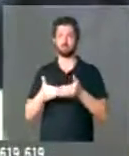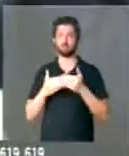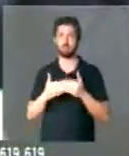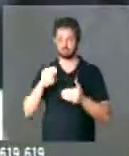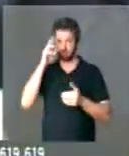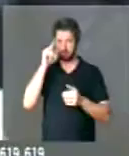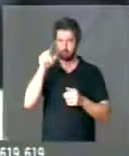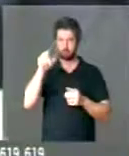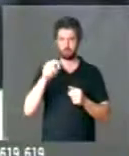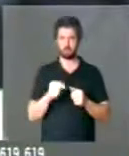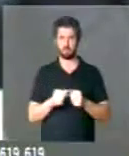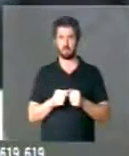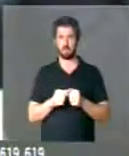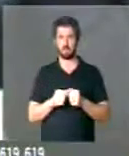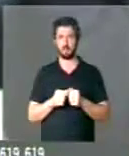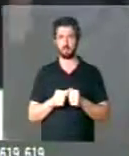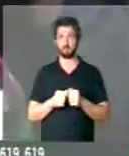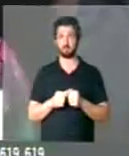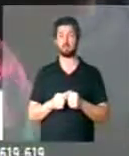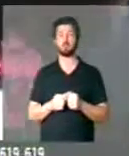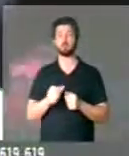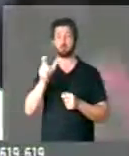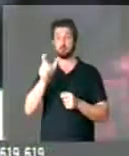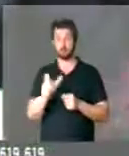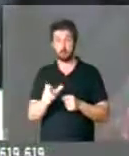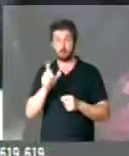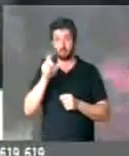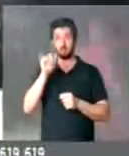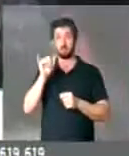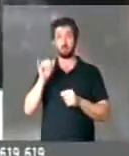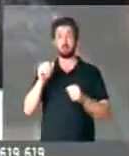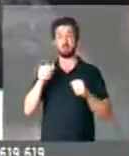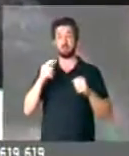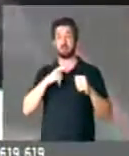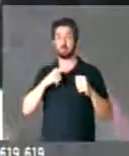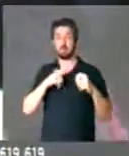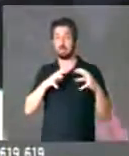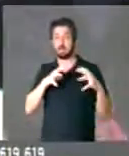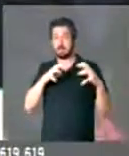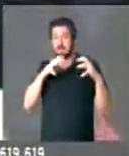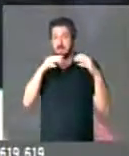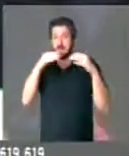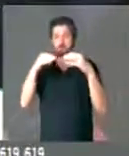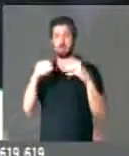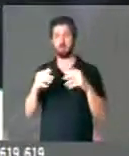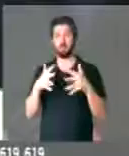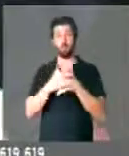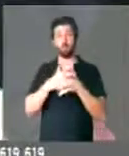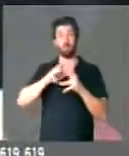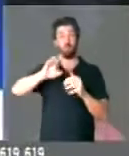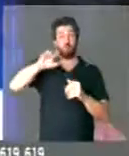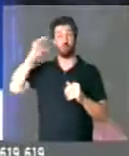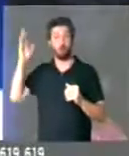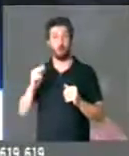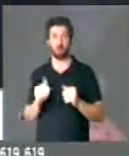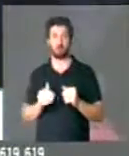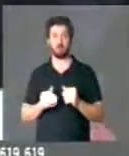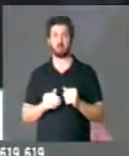a Vossa Excelência, na medida em que se acirra esta confusão lá fora.